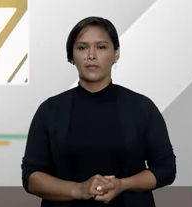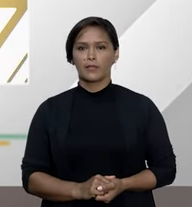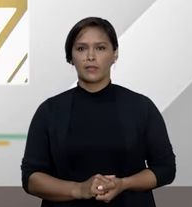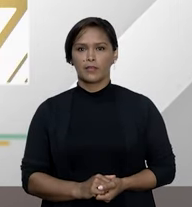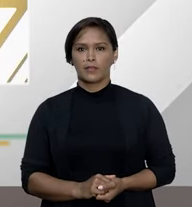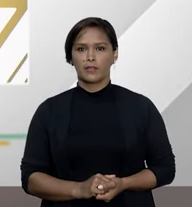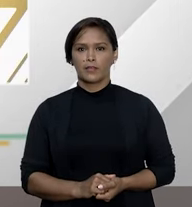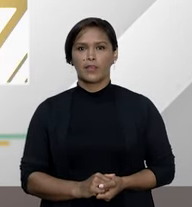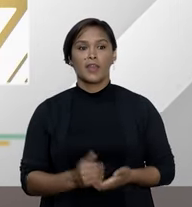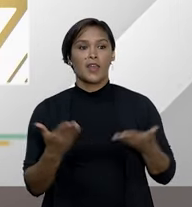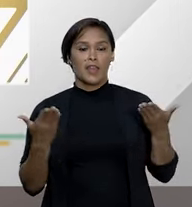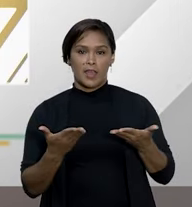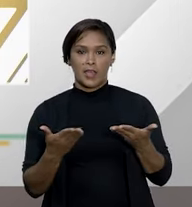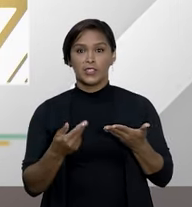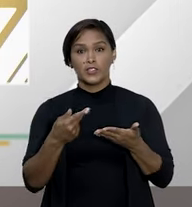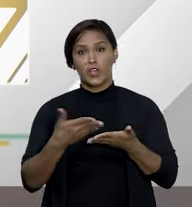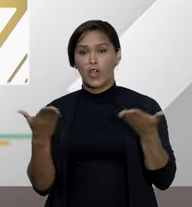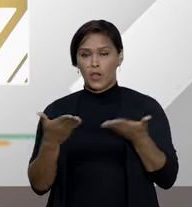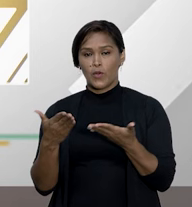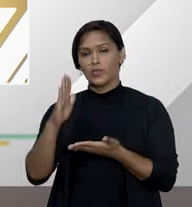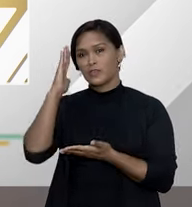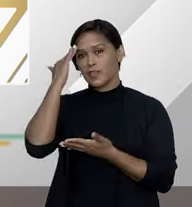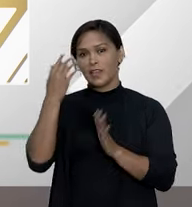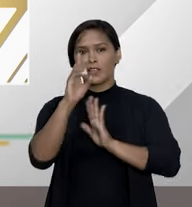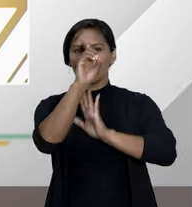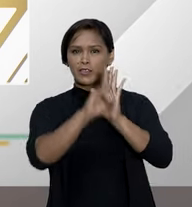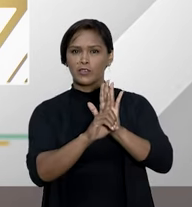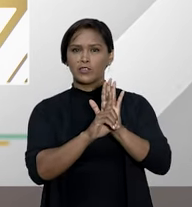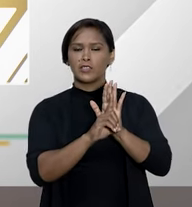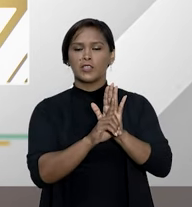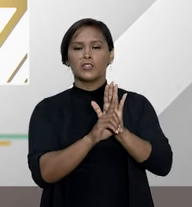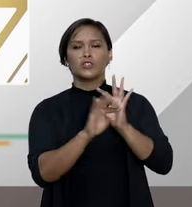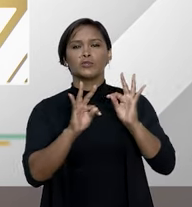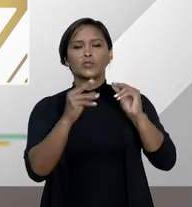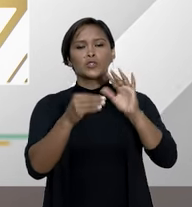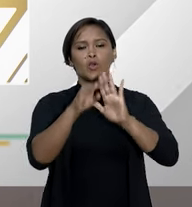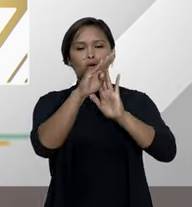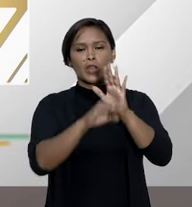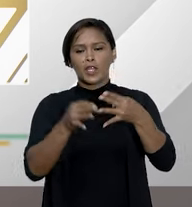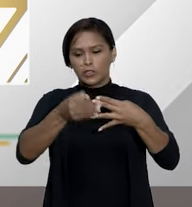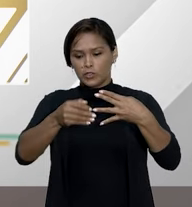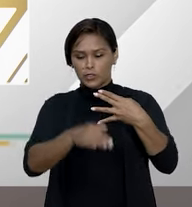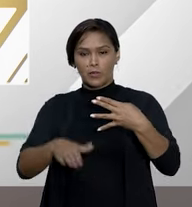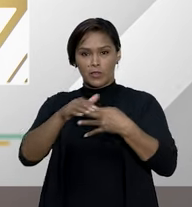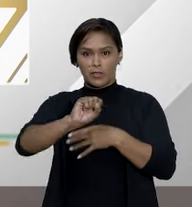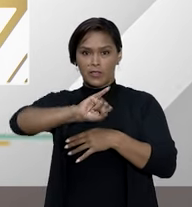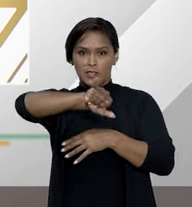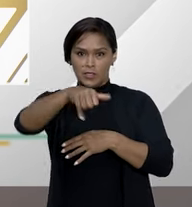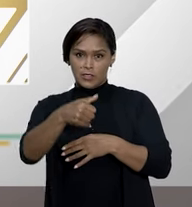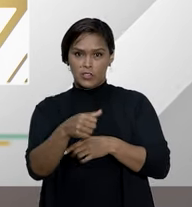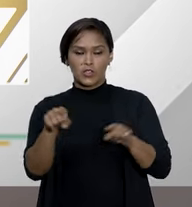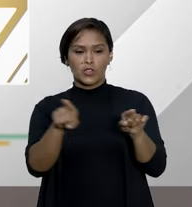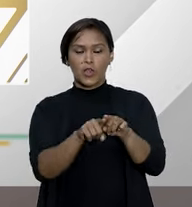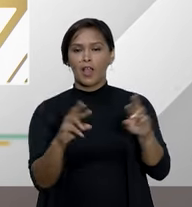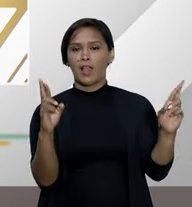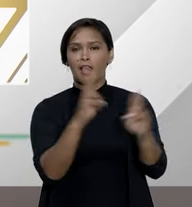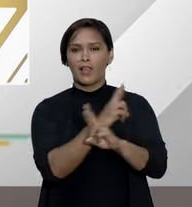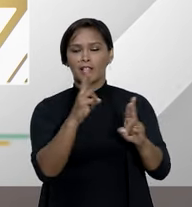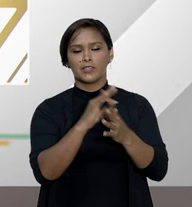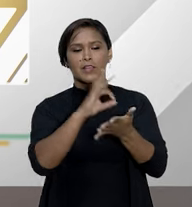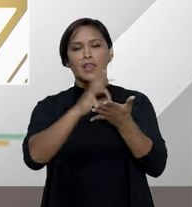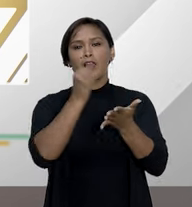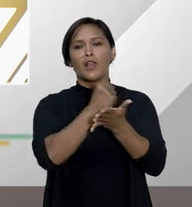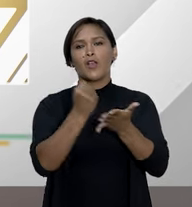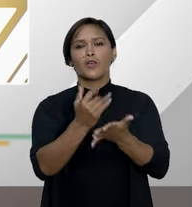É isso e hoje você entendeu direito sobre a jurisprudência do STJ em relação aos